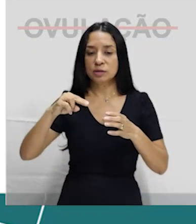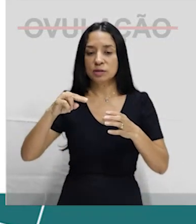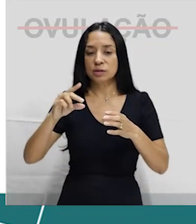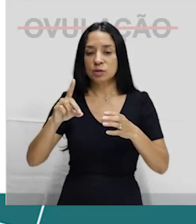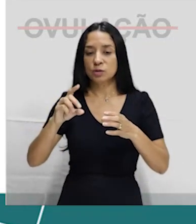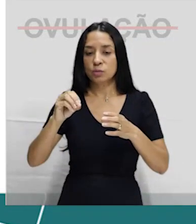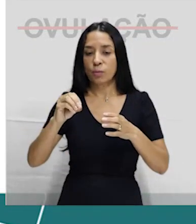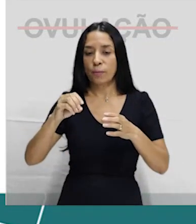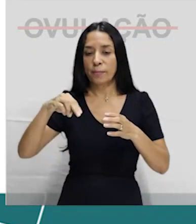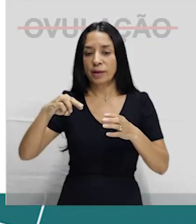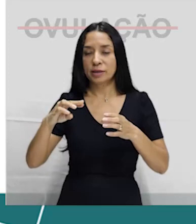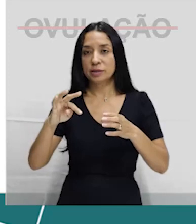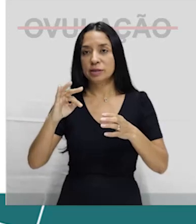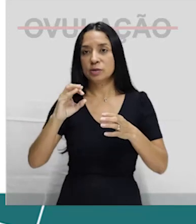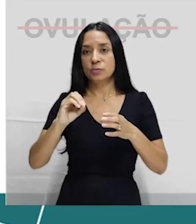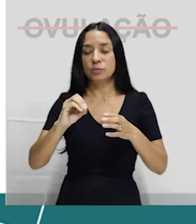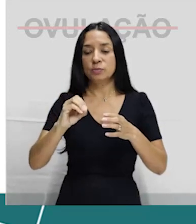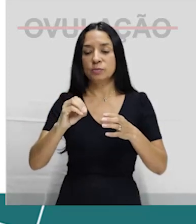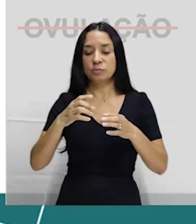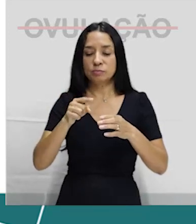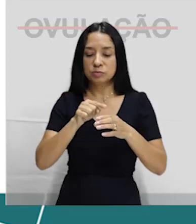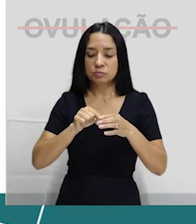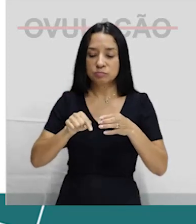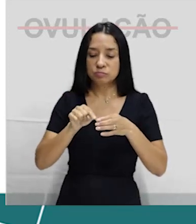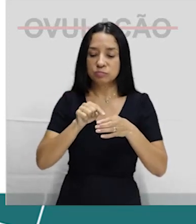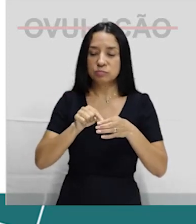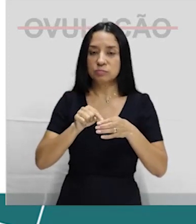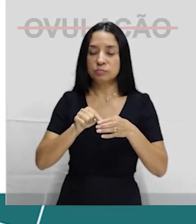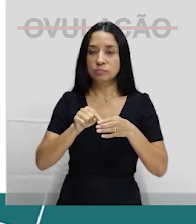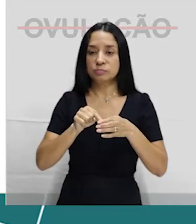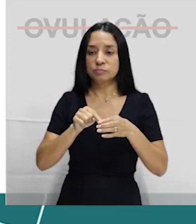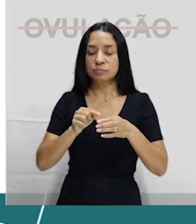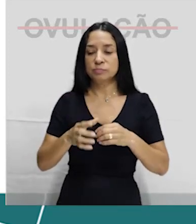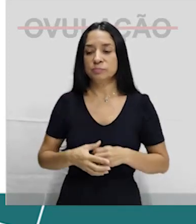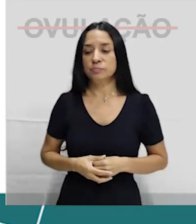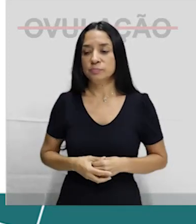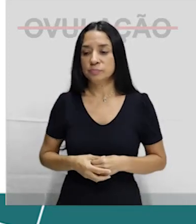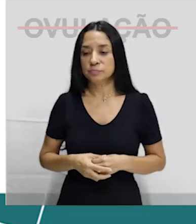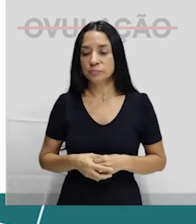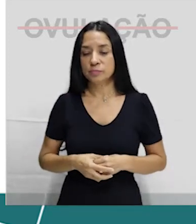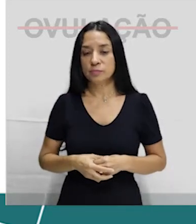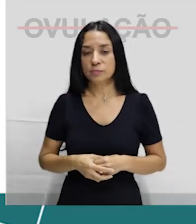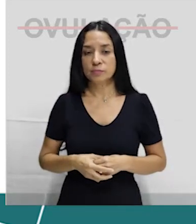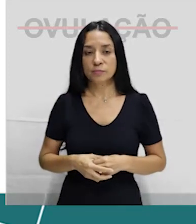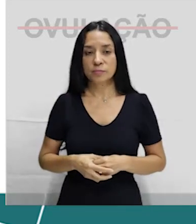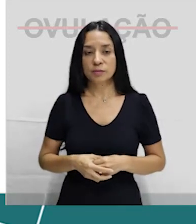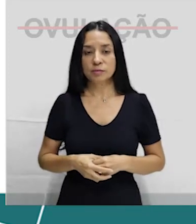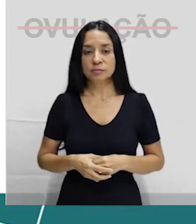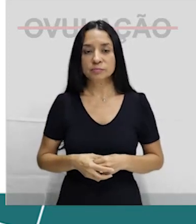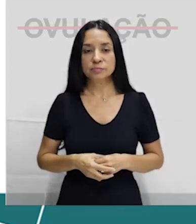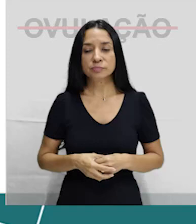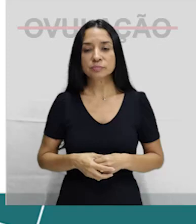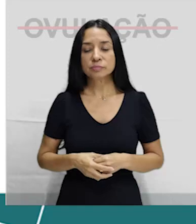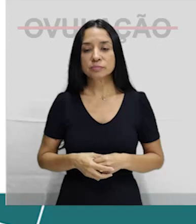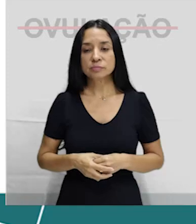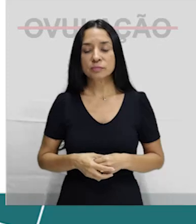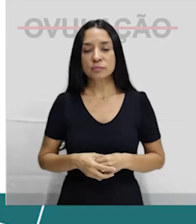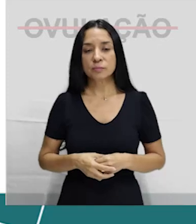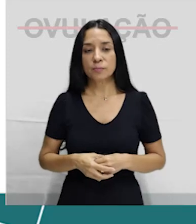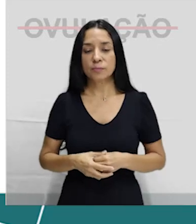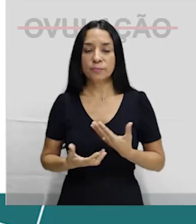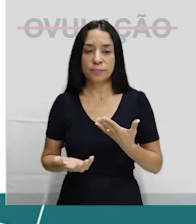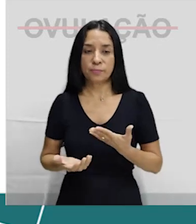parede interna do útero, tá, pessoal? Então, esse é o mecanismo de ação das pílulas